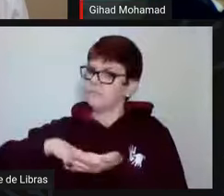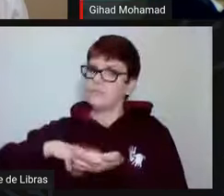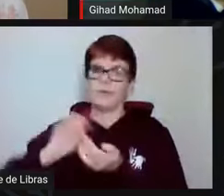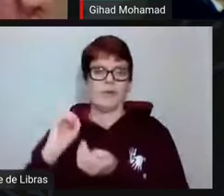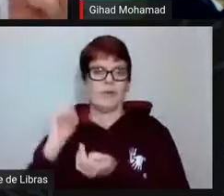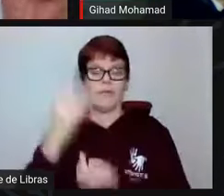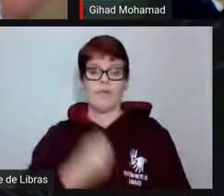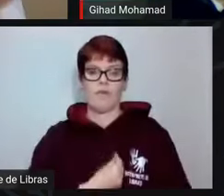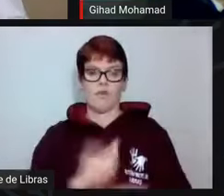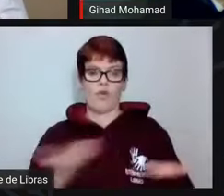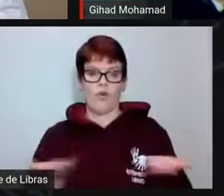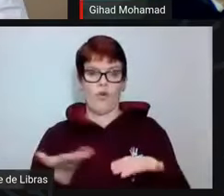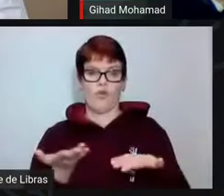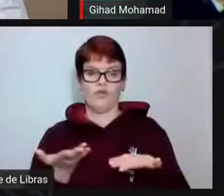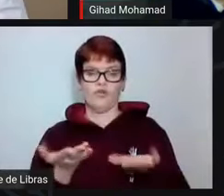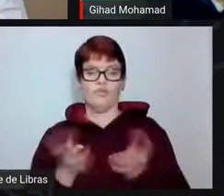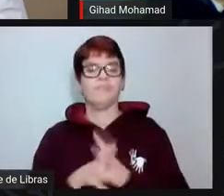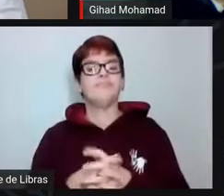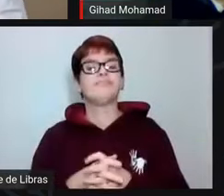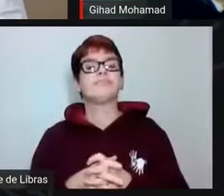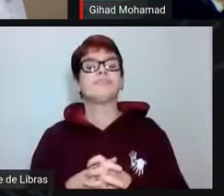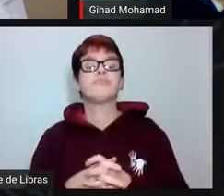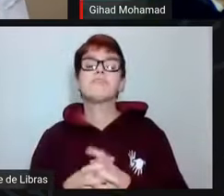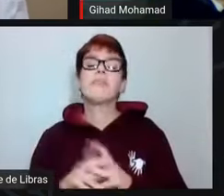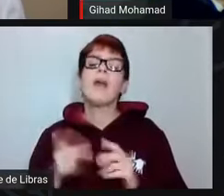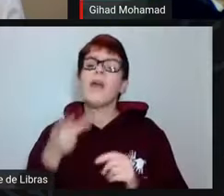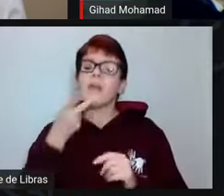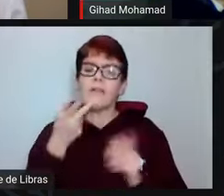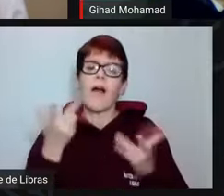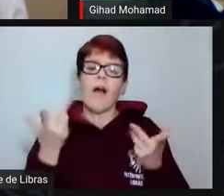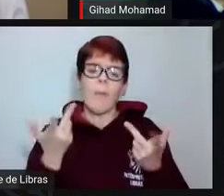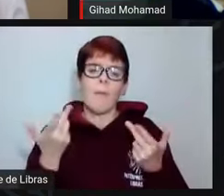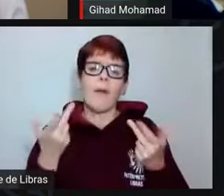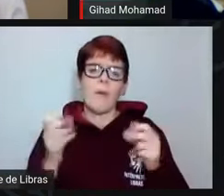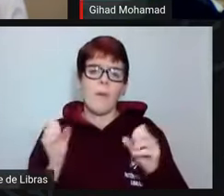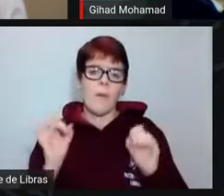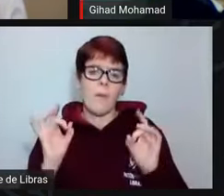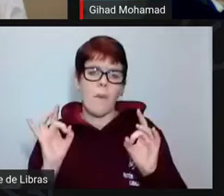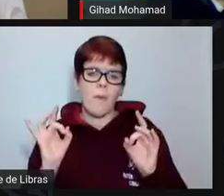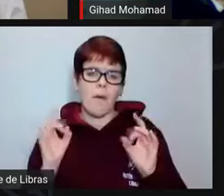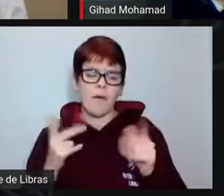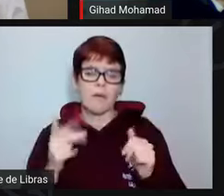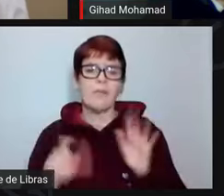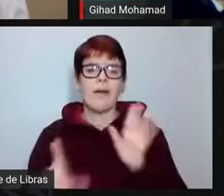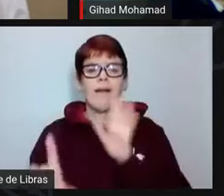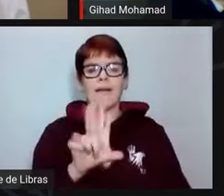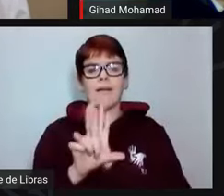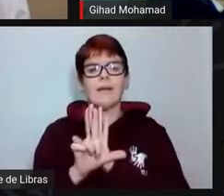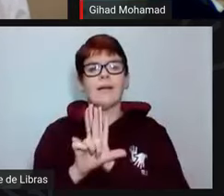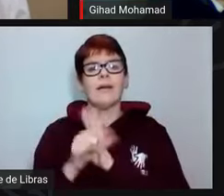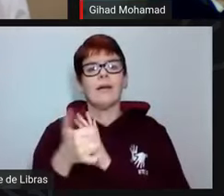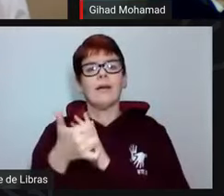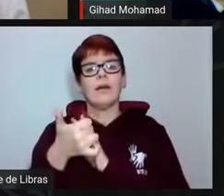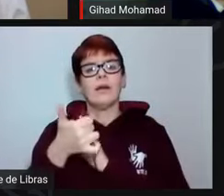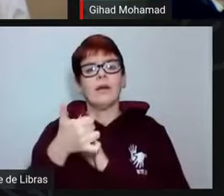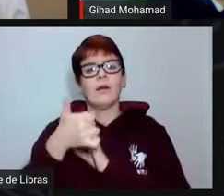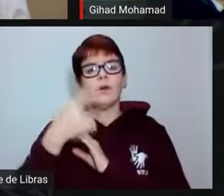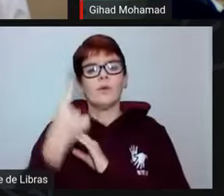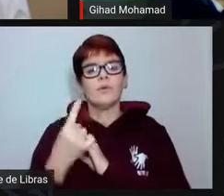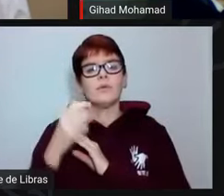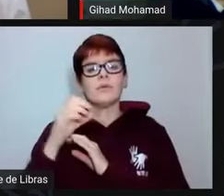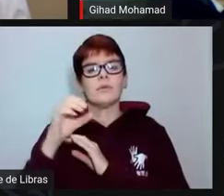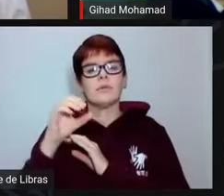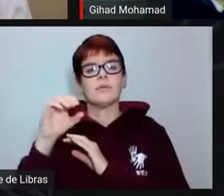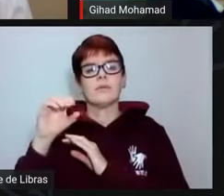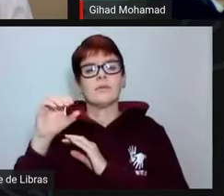Eu queria só fazer um pequeno uma pequena correção que falei na lei complementar 107 e a 173 a lei que